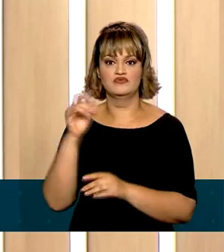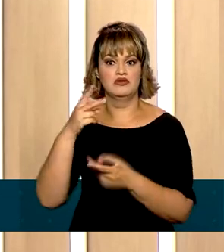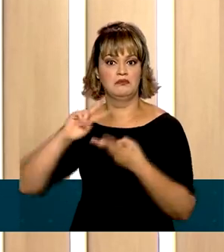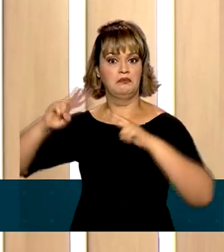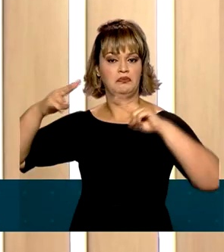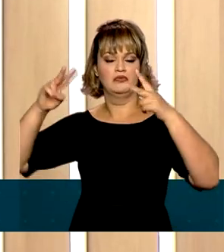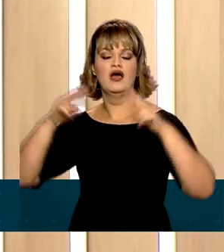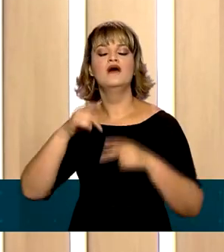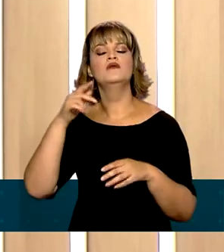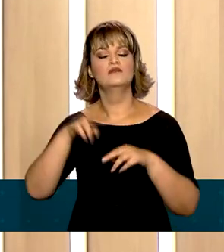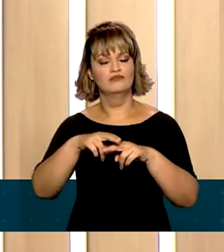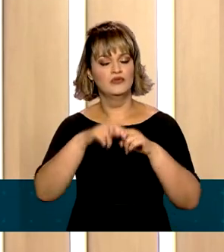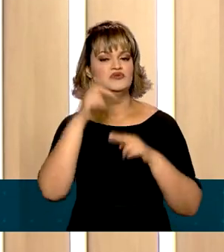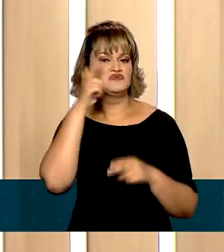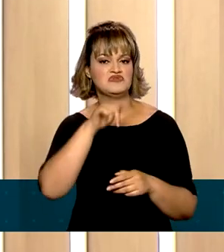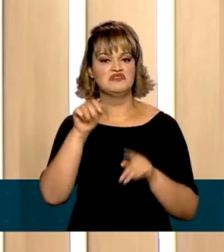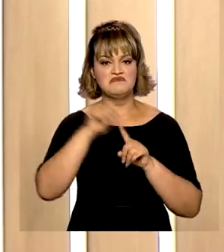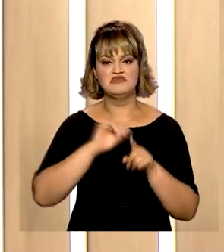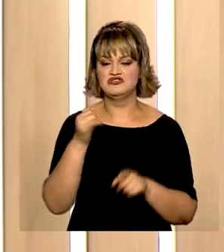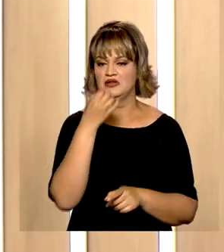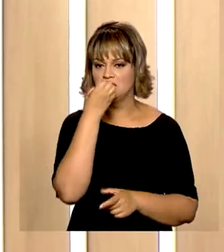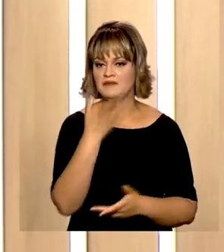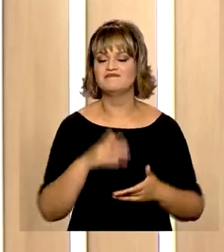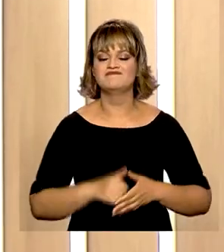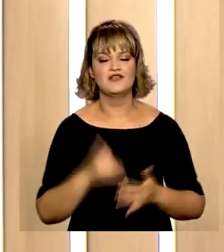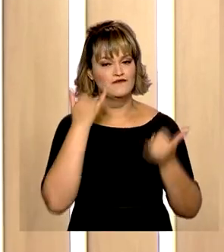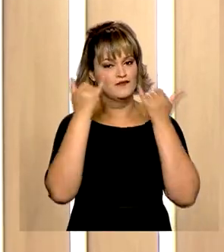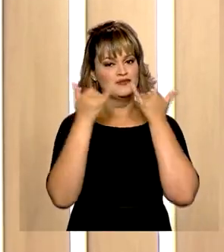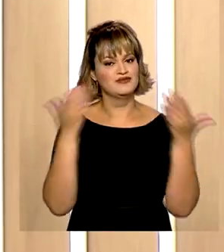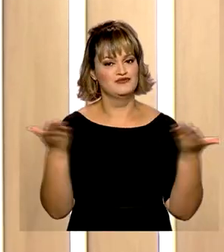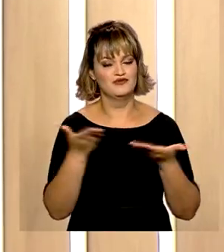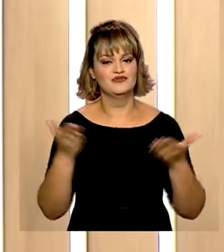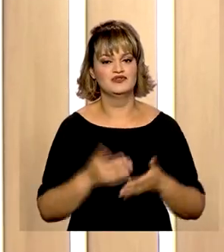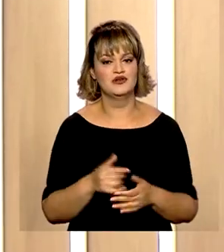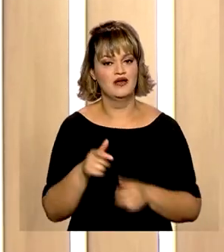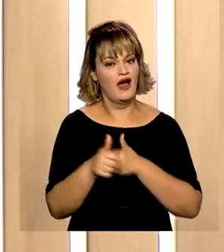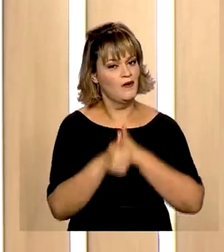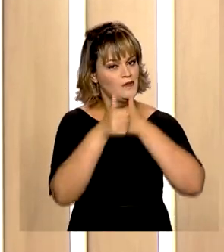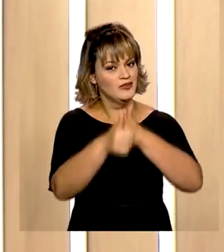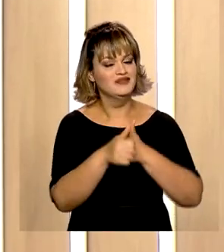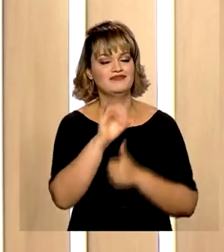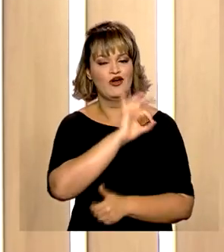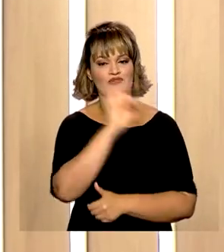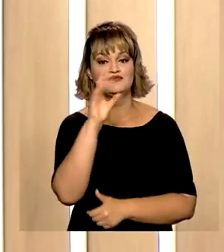na arrecadação agora de janeiro. Essa a informação que nós tínhamos para você hoje. Continue conosco e tenha um ótimo dia. Obrigado.